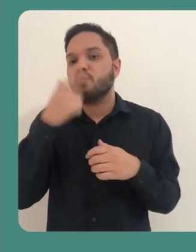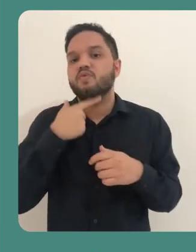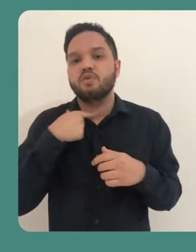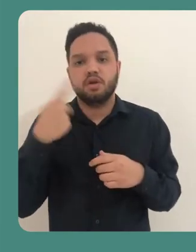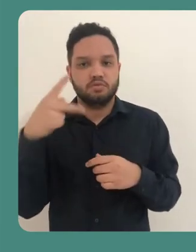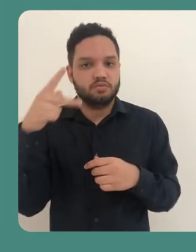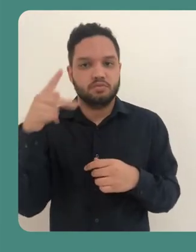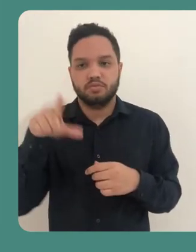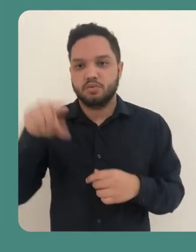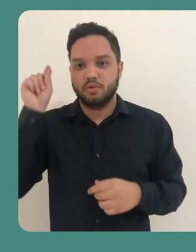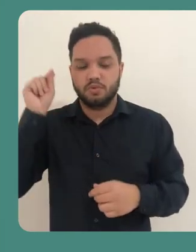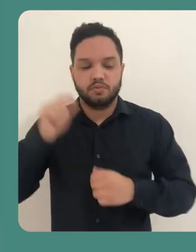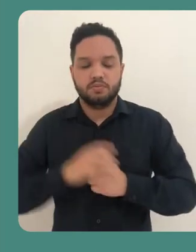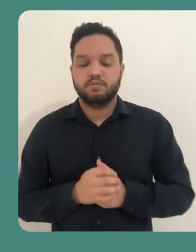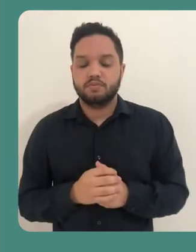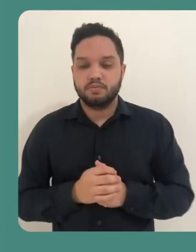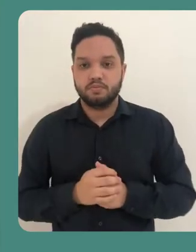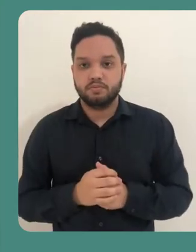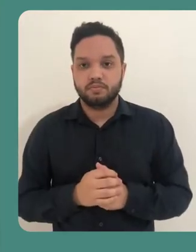melhor.